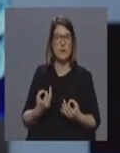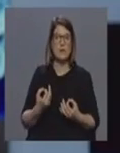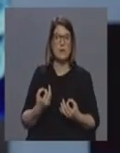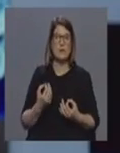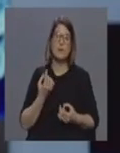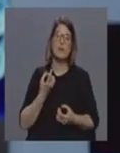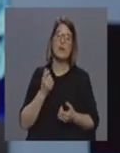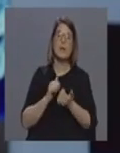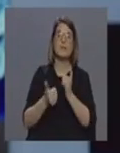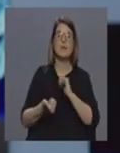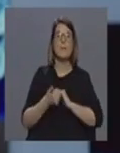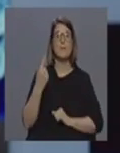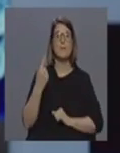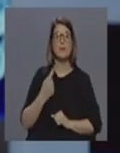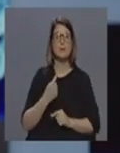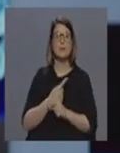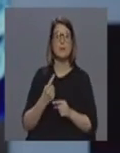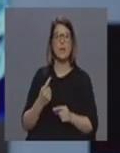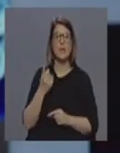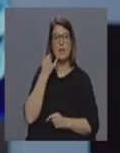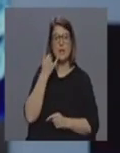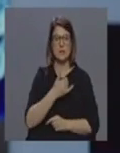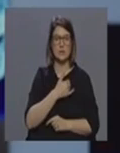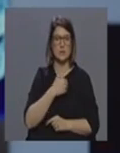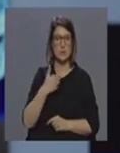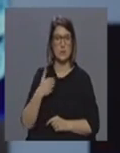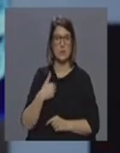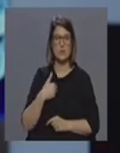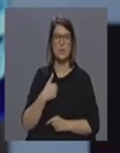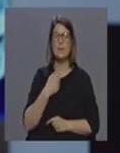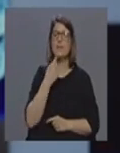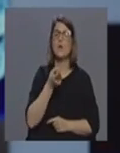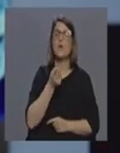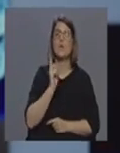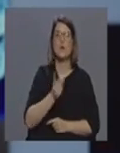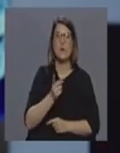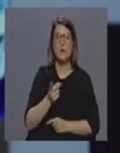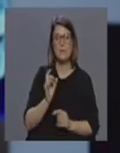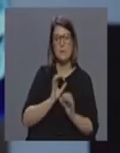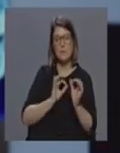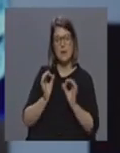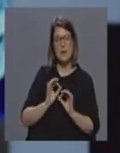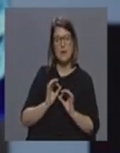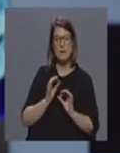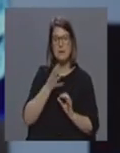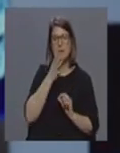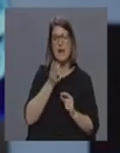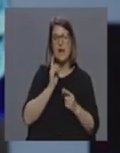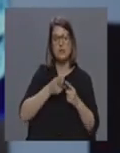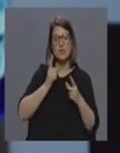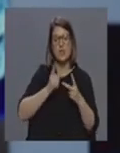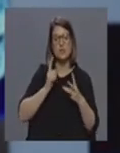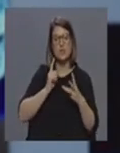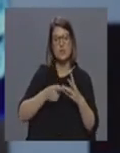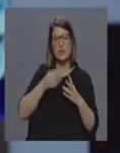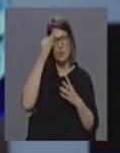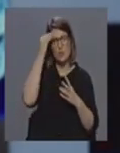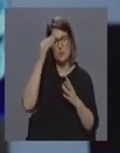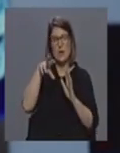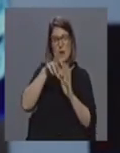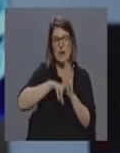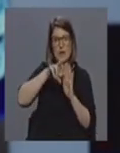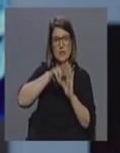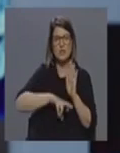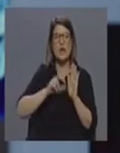organizar de maneira que entanto a linha de saúde soubesse aquilo que transmitir aquilo que deveria transmitir quais as orientações e as recomendações a